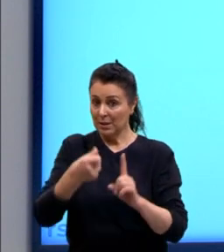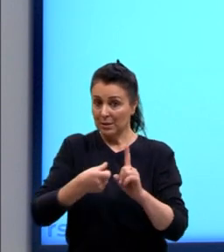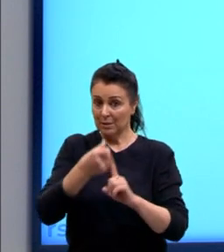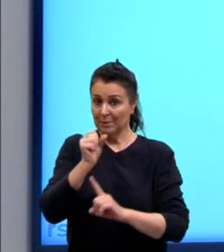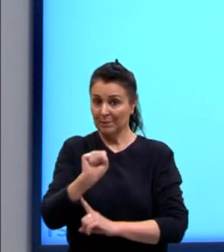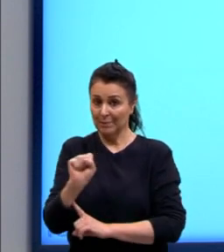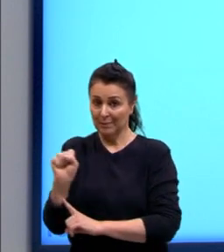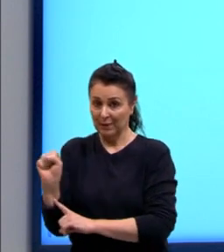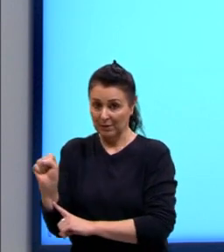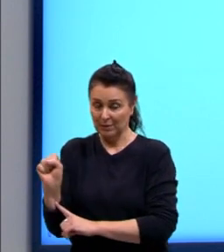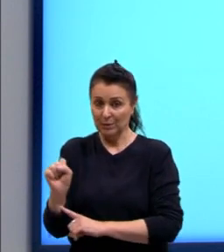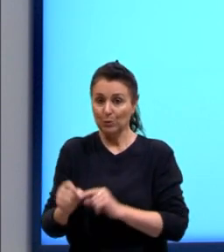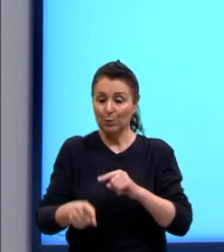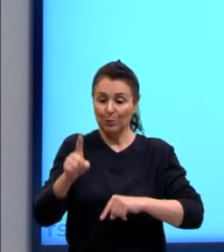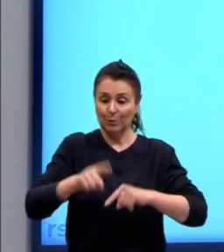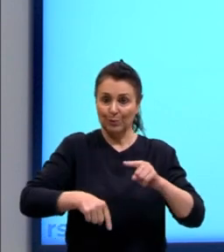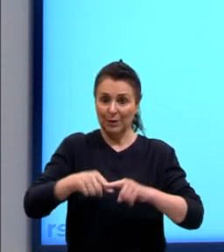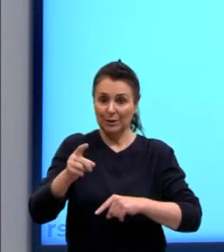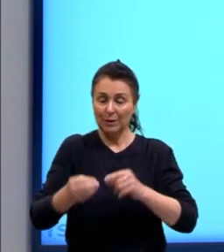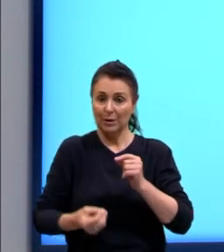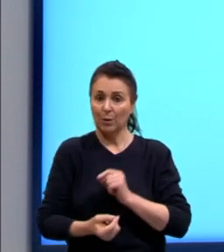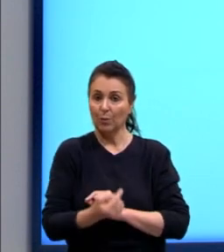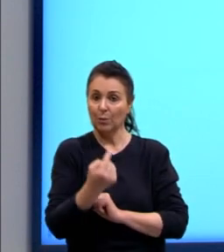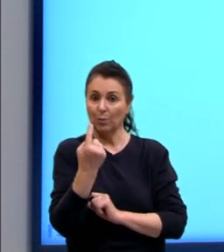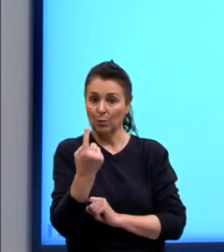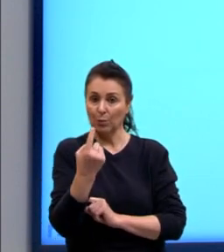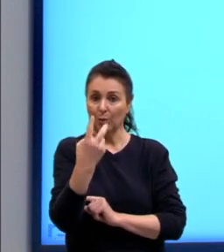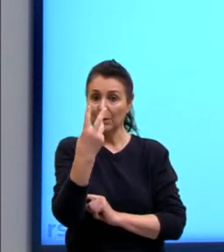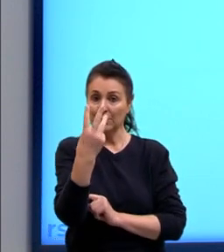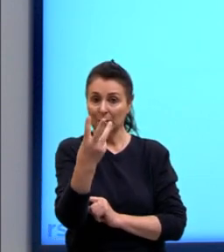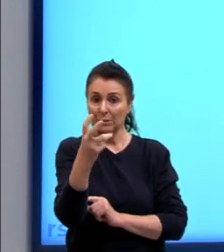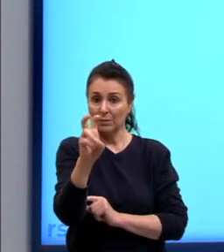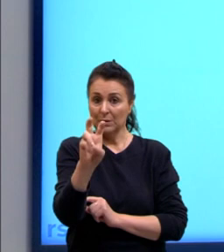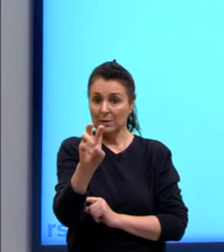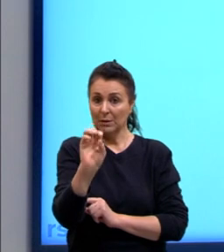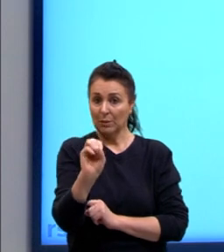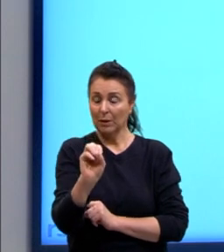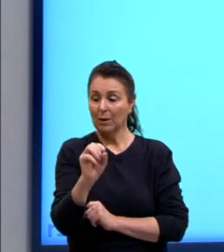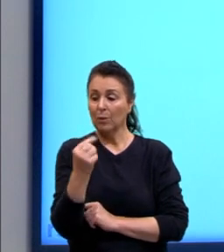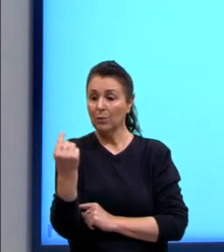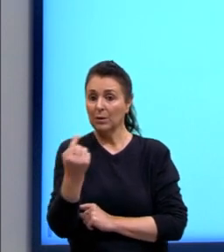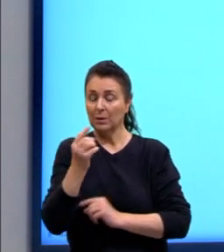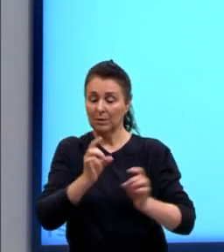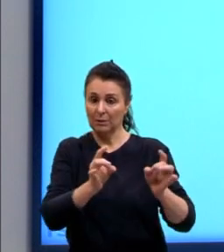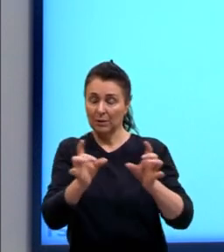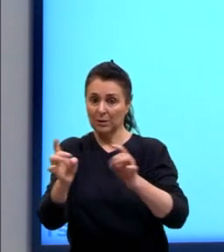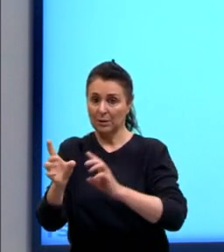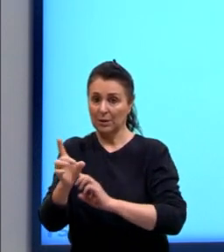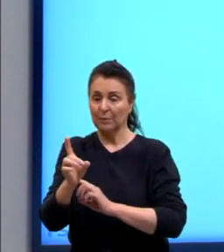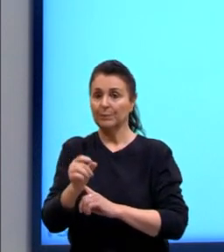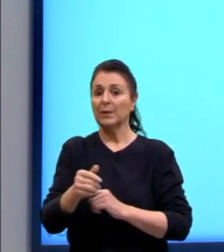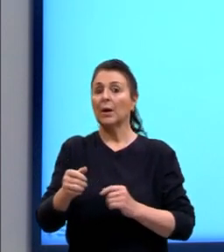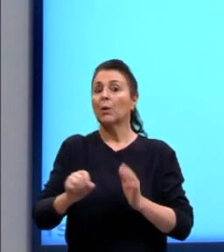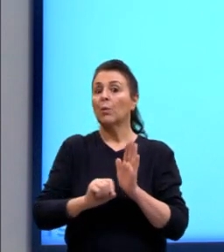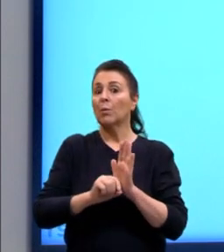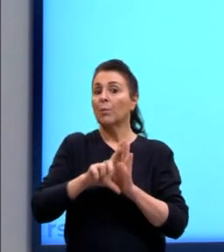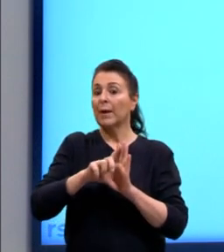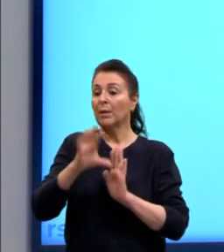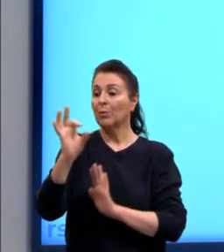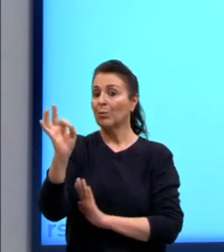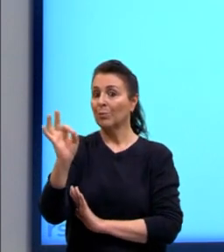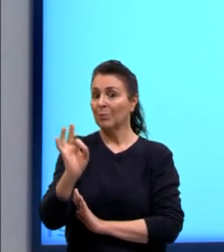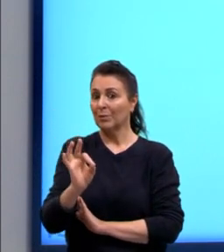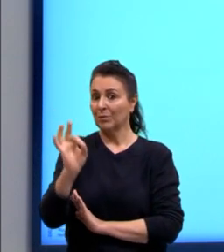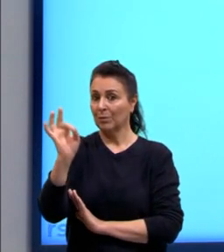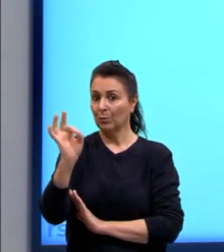caso, do produto 1, era de 350 unidades vendidas. Então, sempre, queremos o aumento percentual,